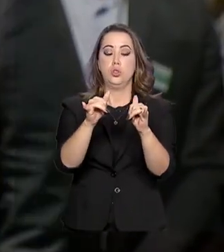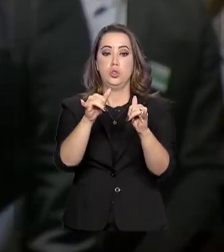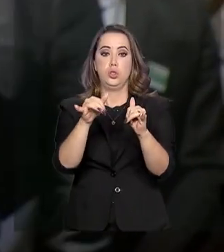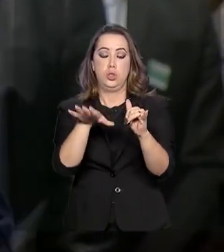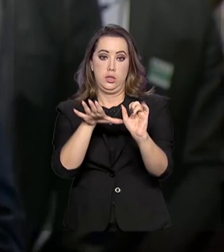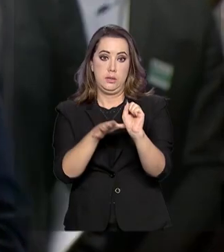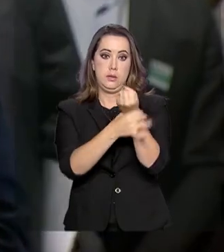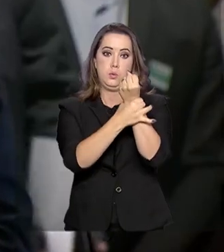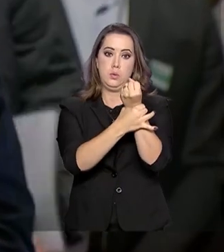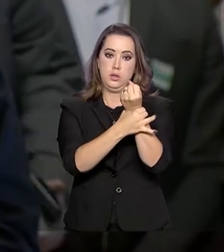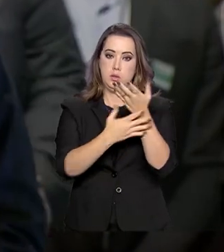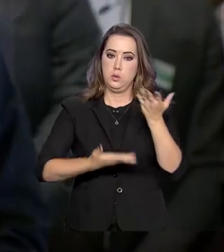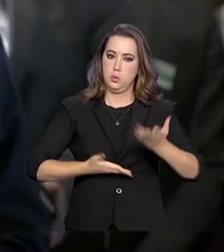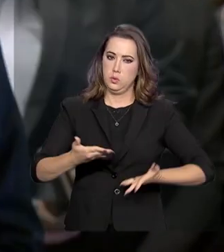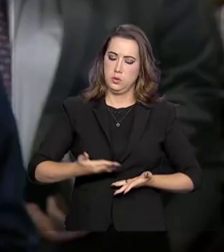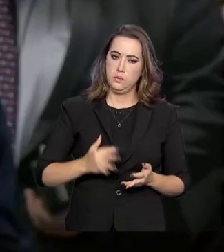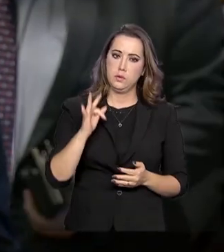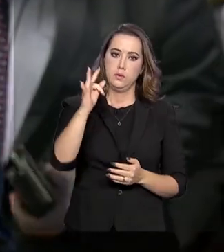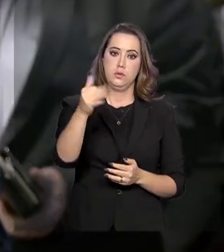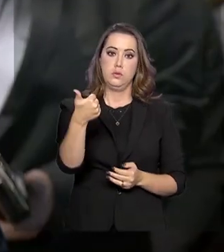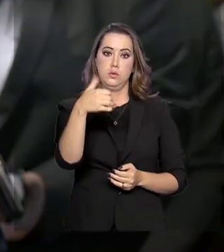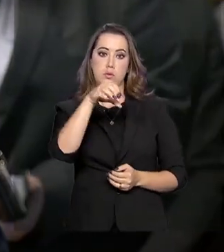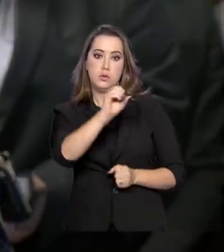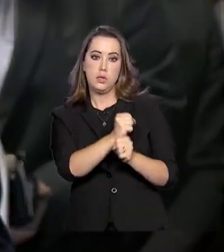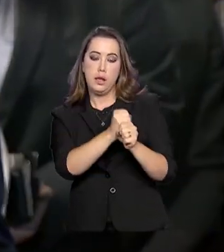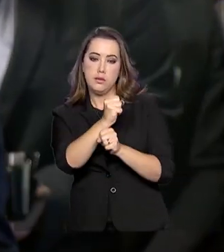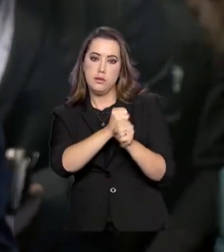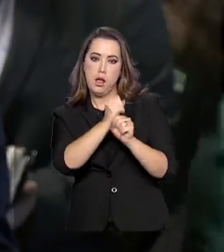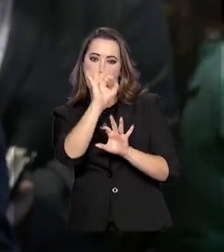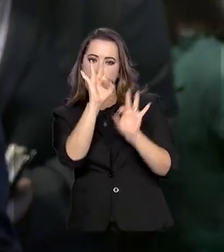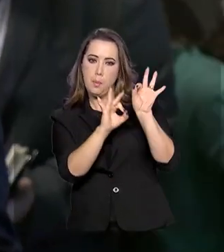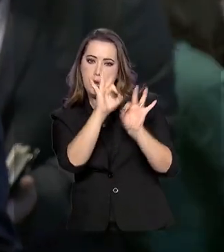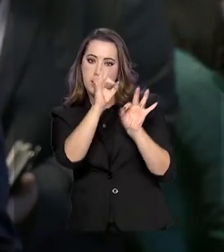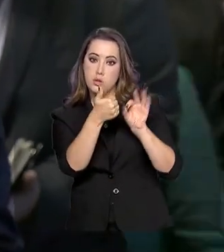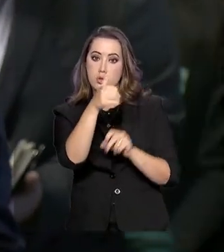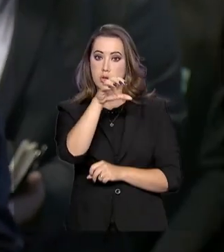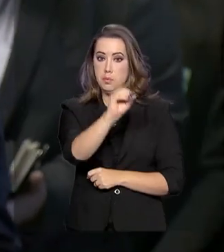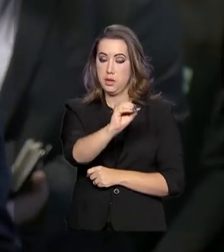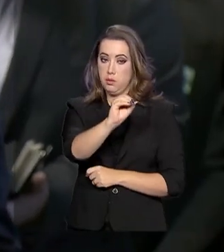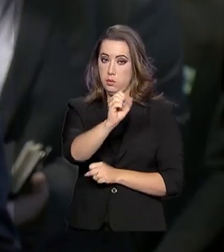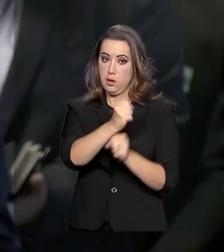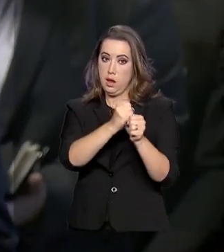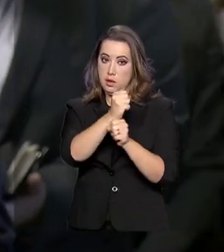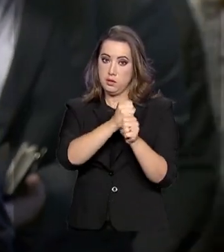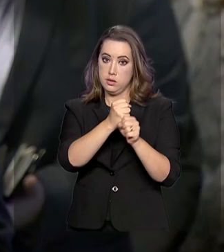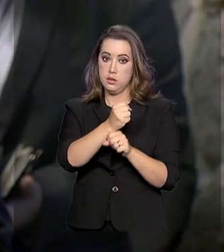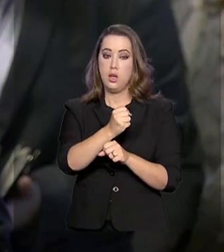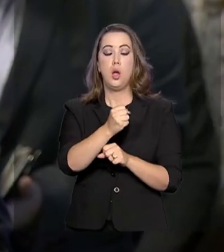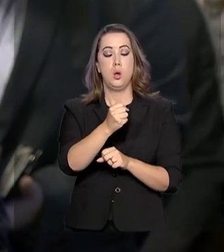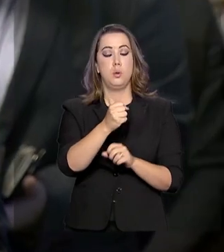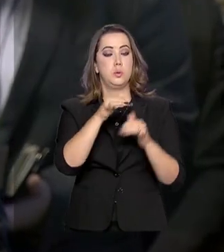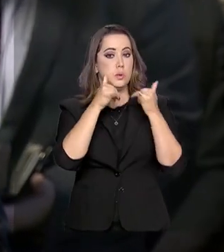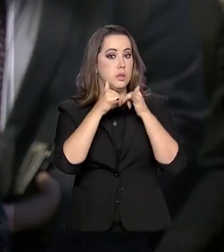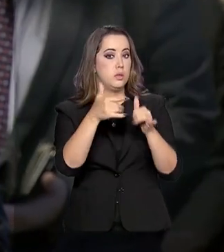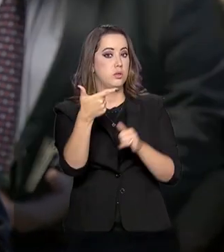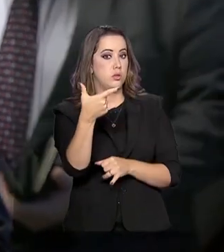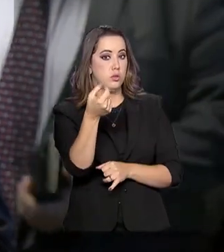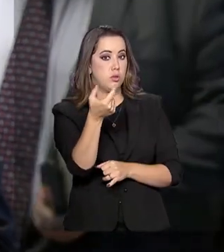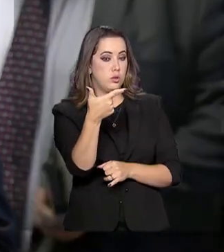próximos dez anos. É o Plano Decenal de Expansão de Energia 2029, que pretende integrar as